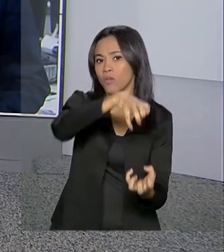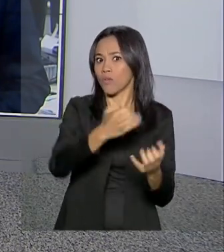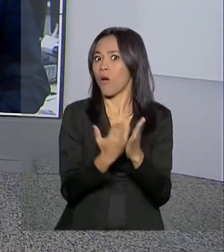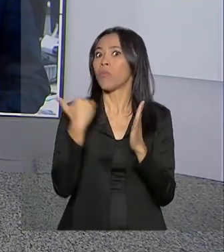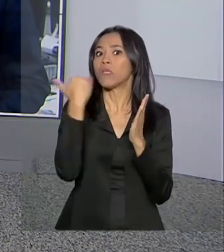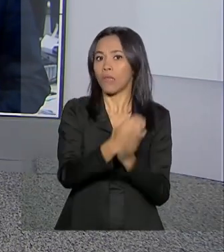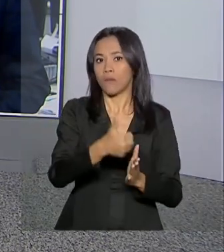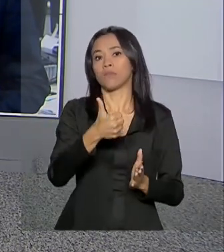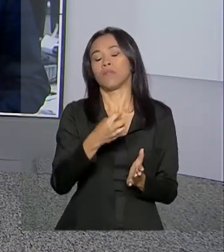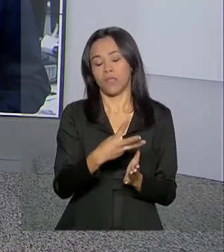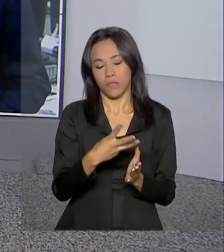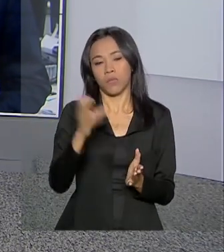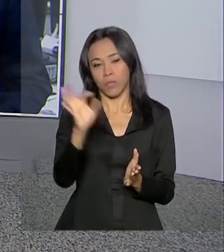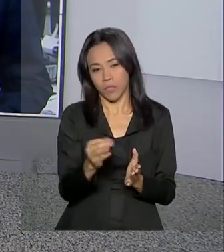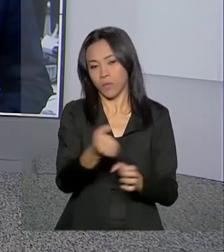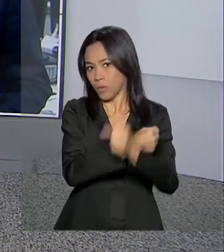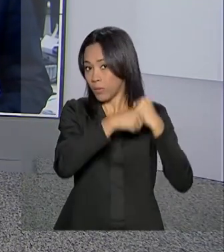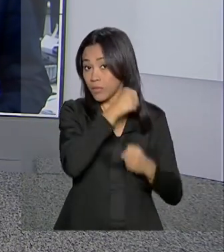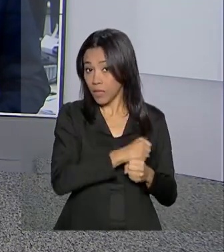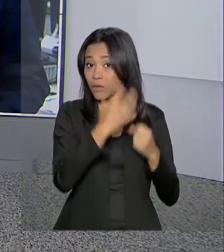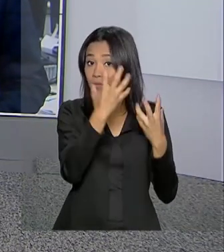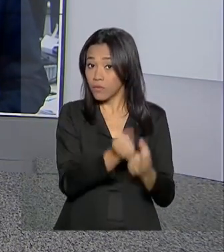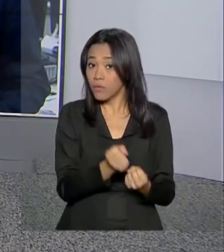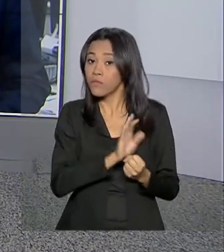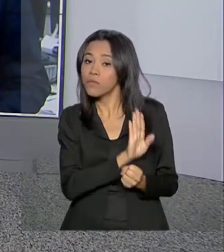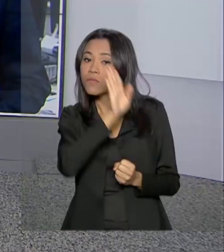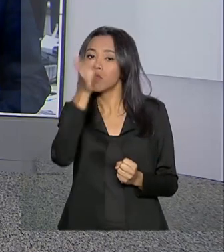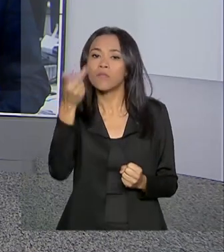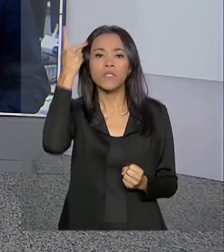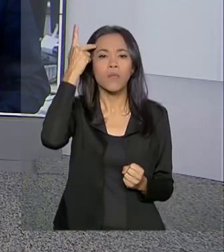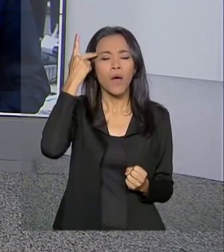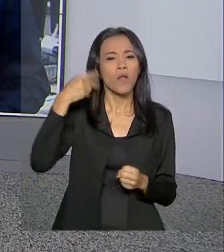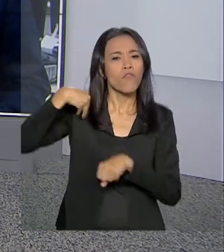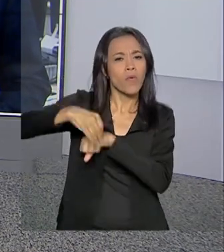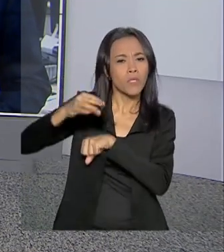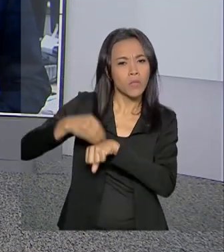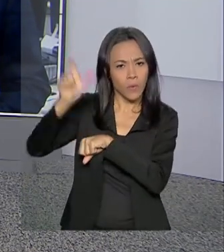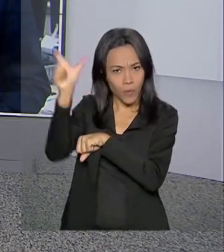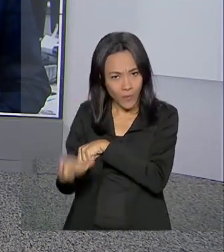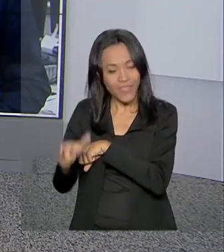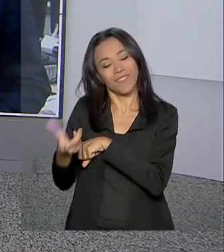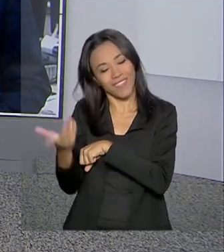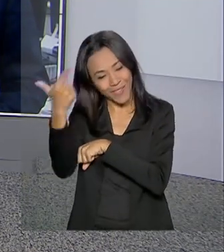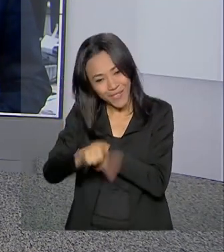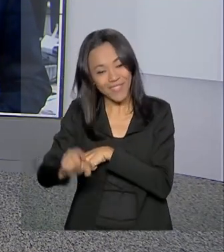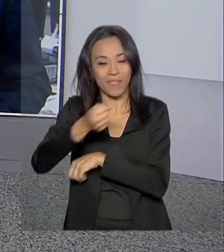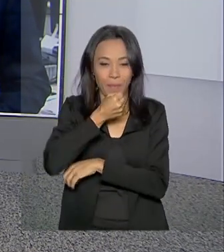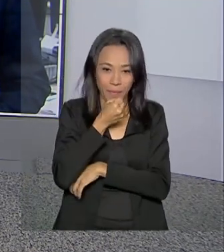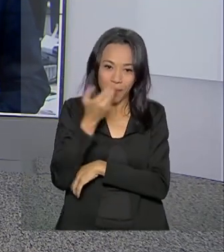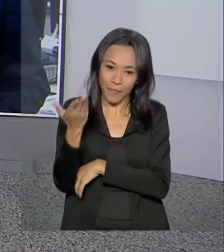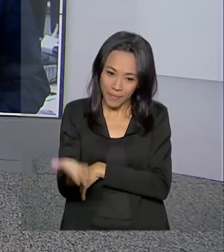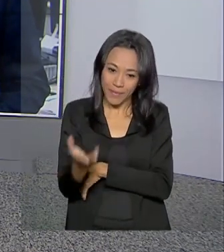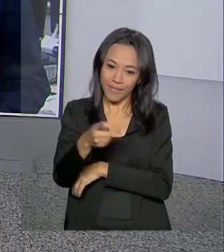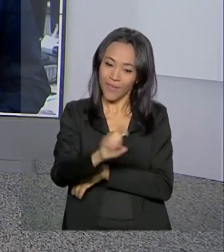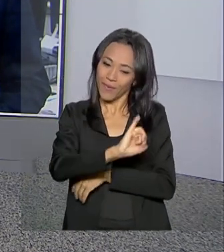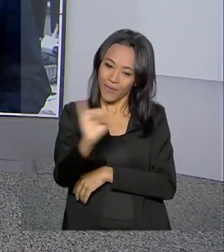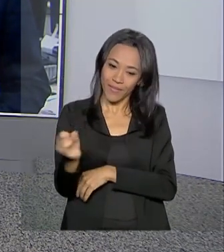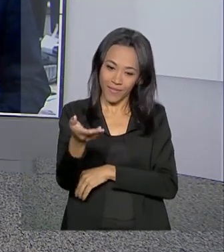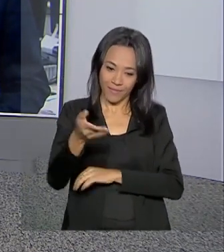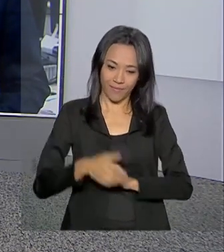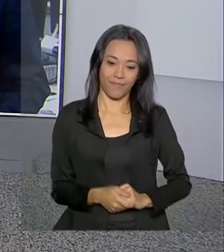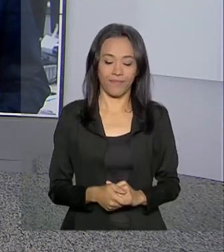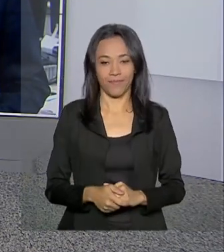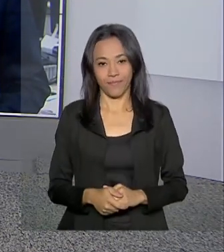passado. A gente vai agora até a nossa redação em São Paulo saber mais detalhes com o repórter Ricardo Ferraz, que está de volta com a gente. Oi, Ricardo, bom dia para você.